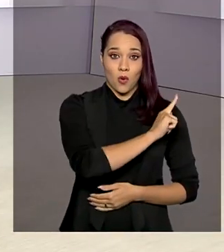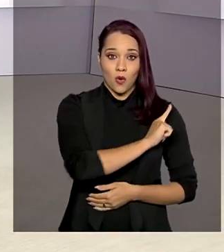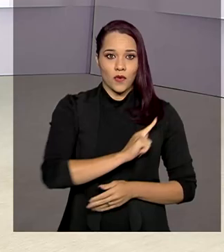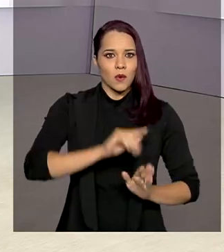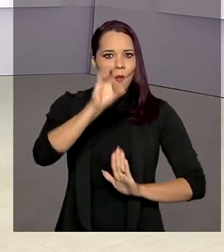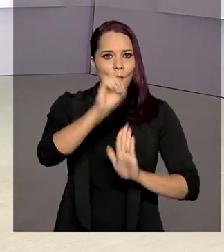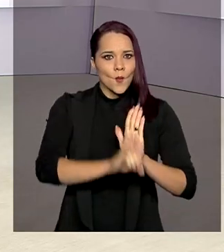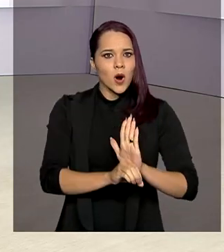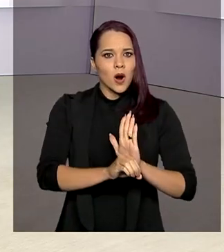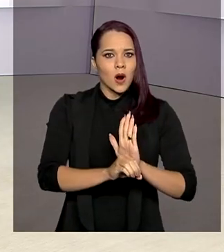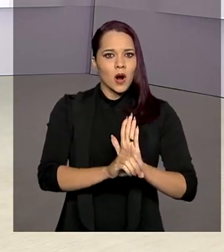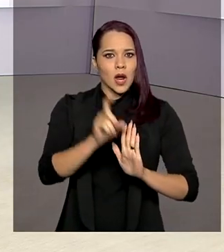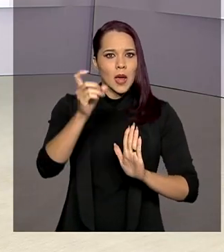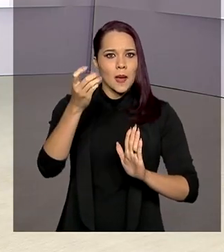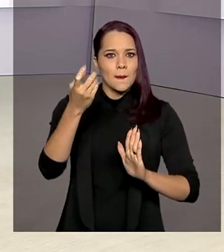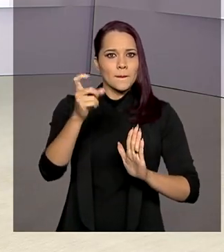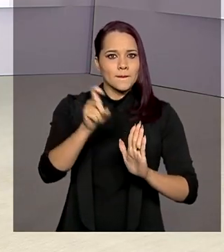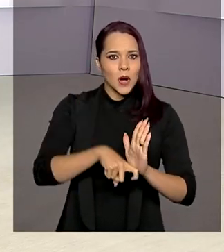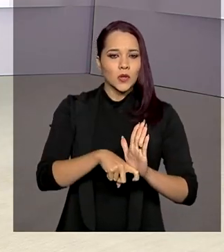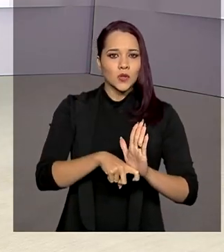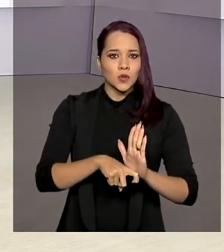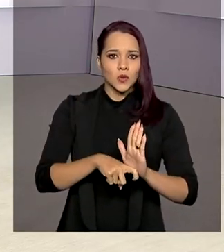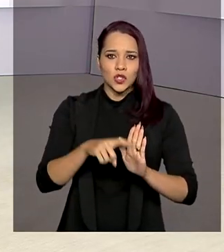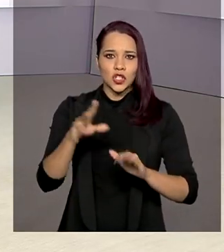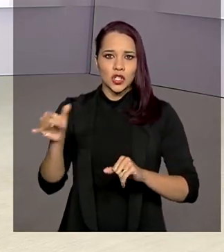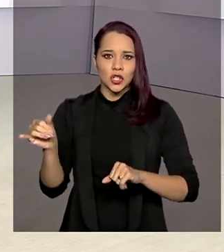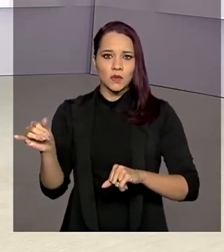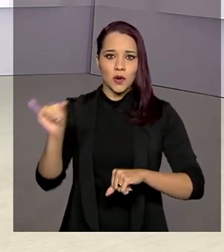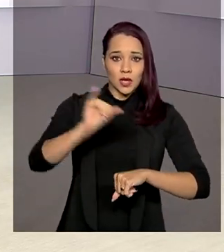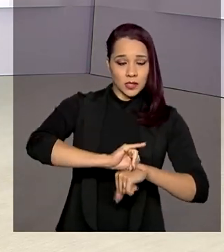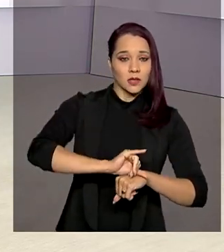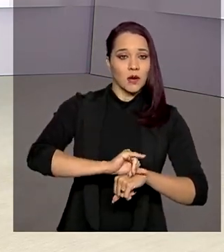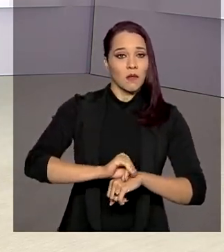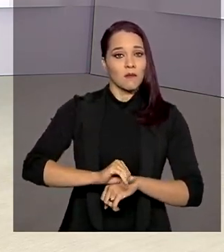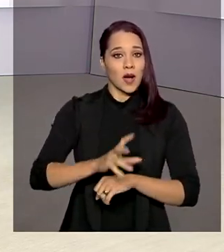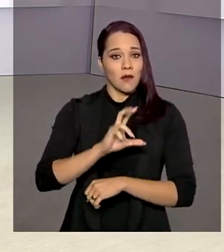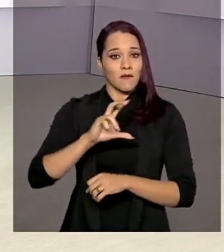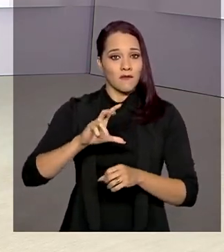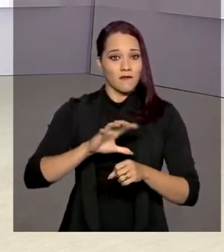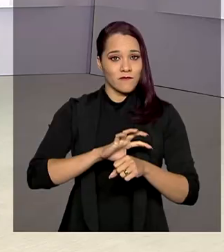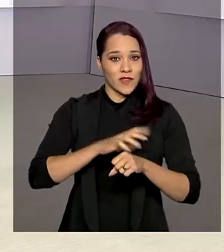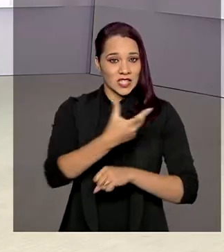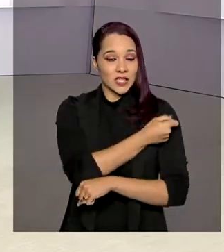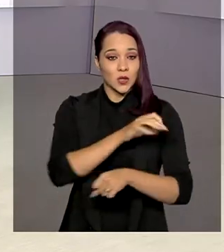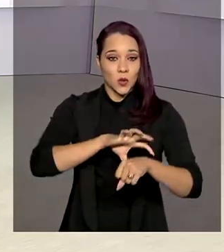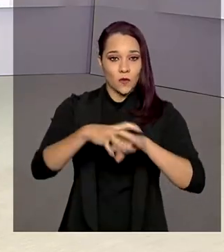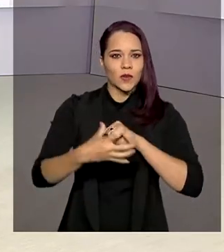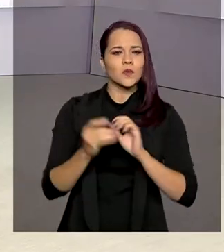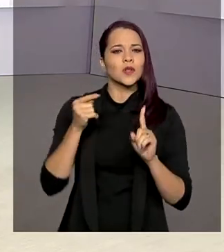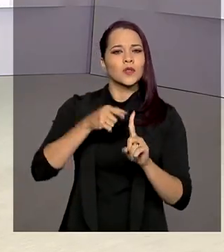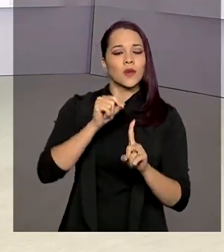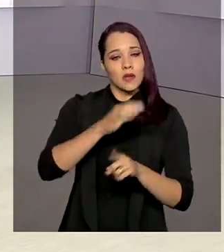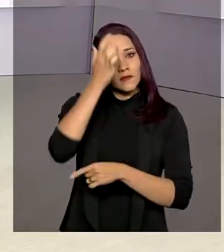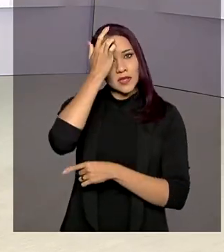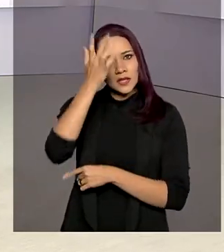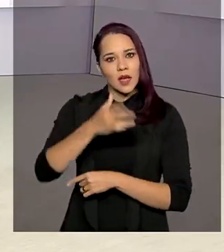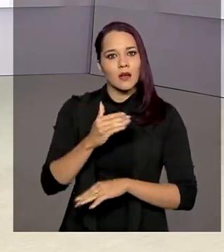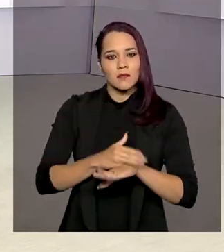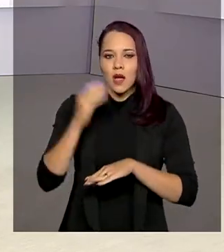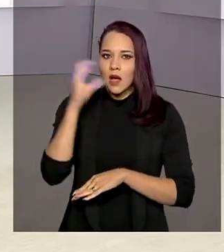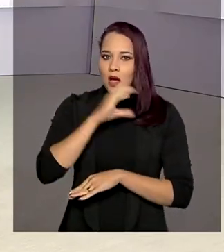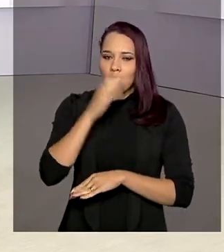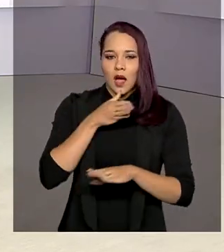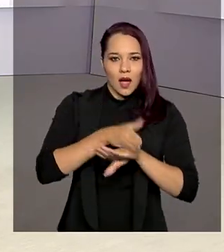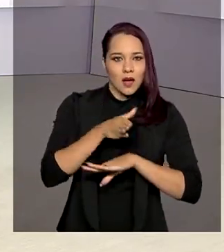zerou o imposto de importação para vacinas contra a covid-19. A medida tem o objetivo de facilitar e acelerar o